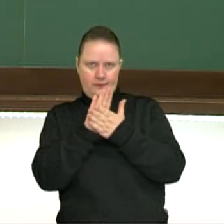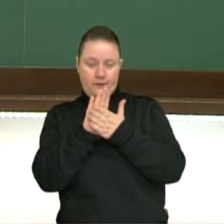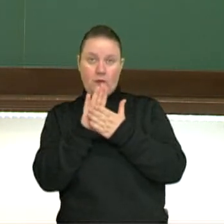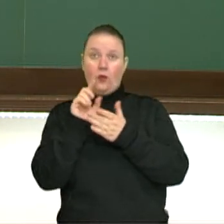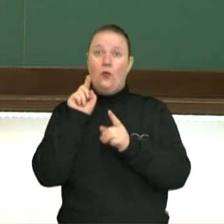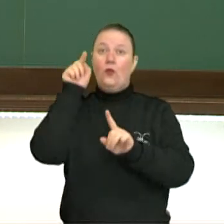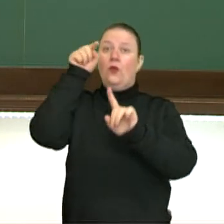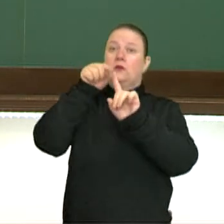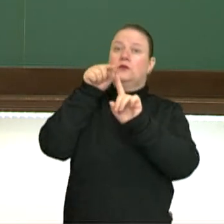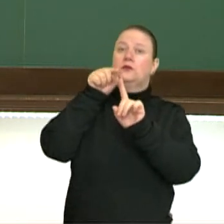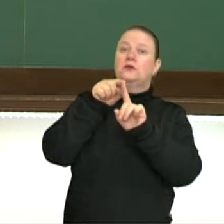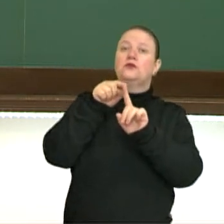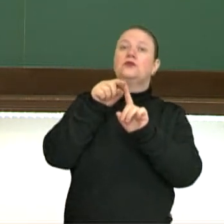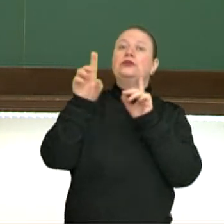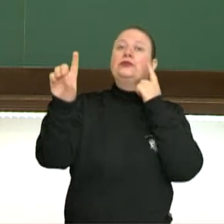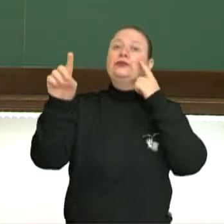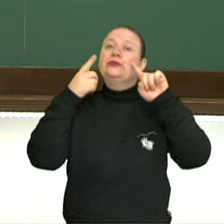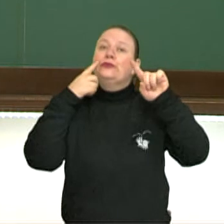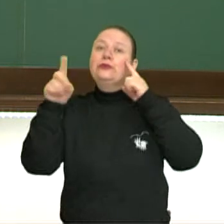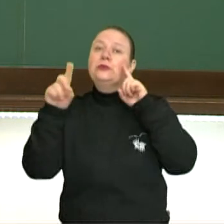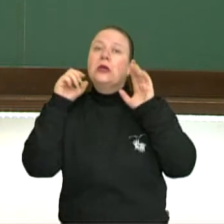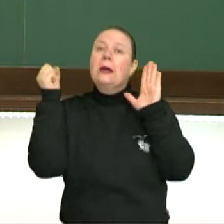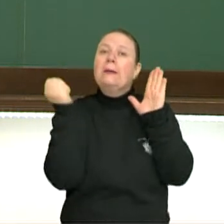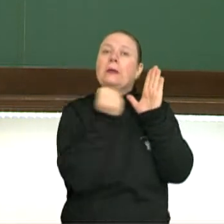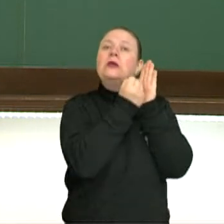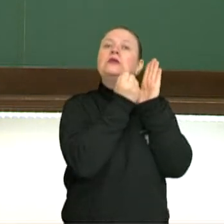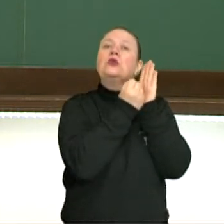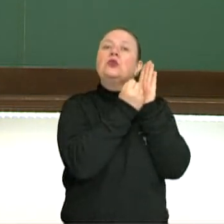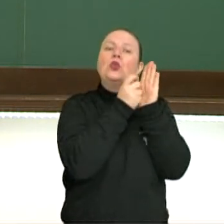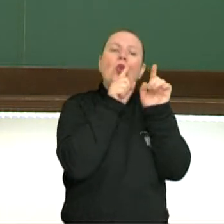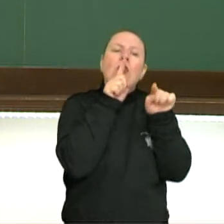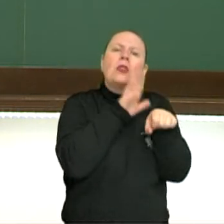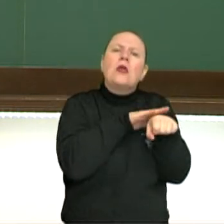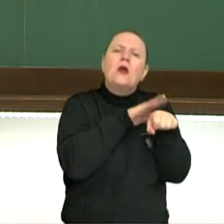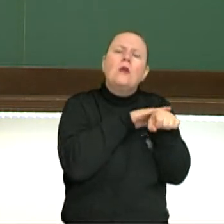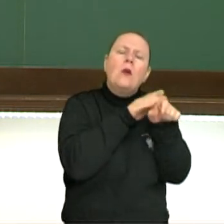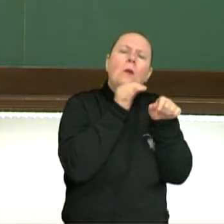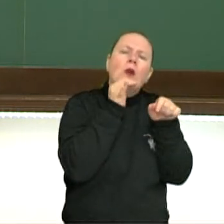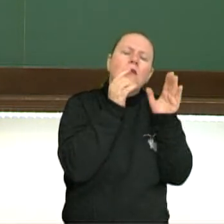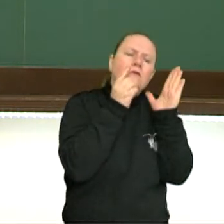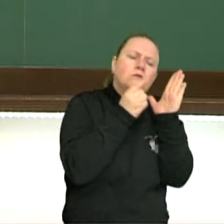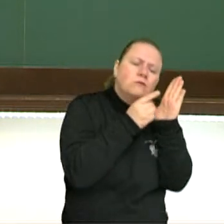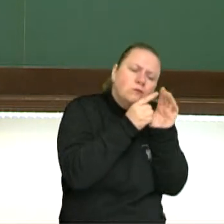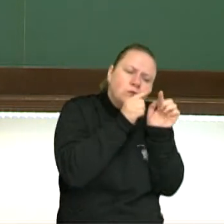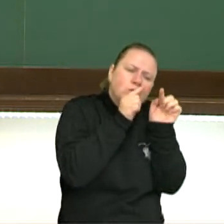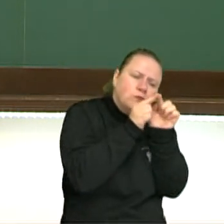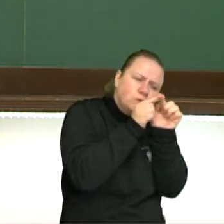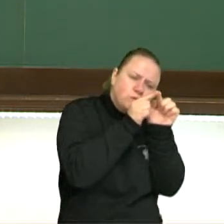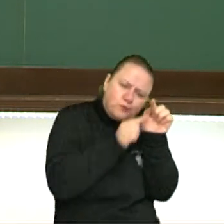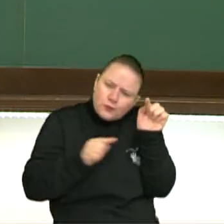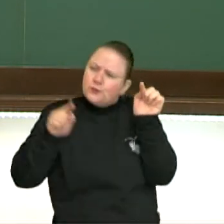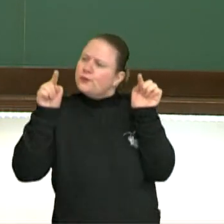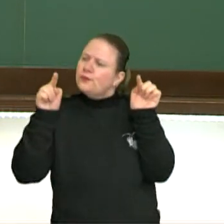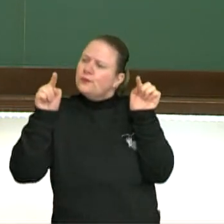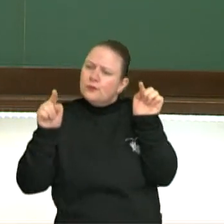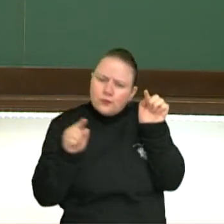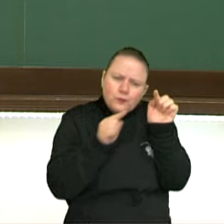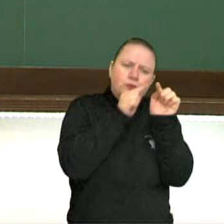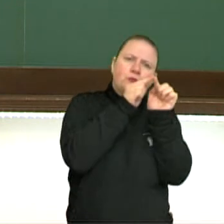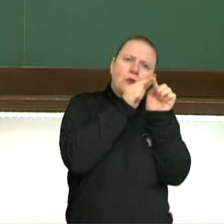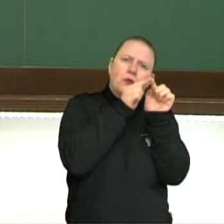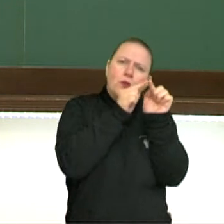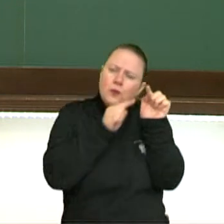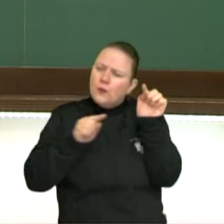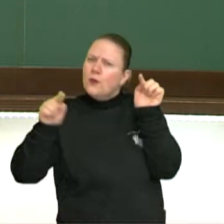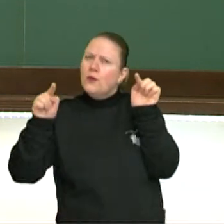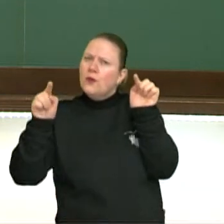marcação do tempo conforme o vai e vem do relógio. Então, se o relógio demora mais ou menos tempo para fazer esse vai e vem, mais longo ou mais curto é o tique